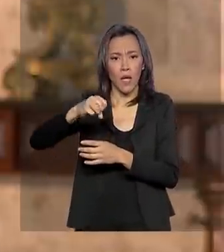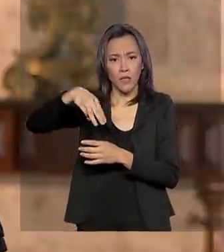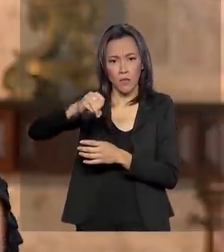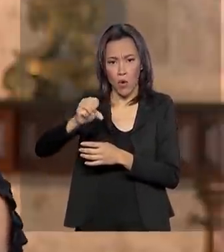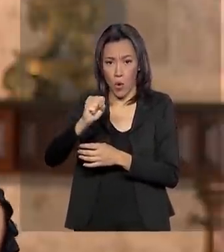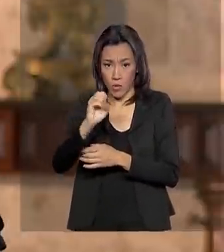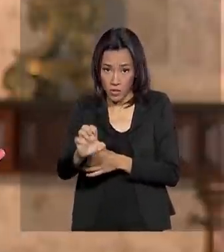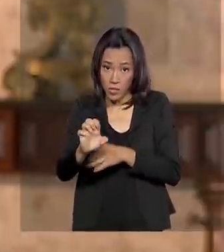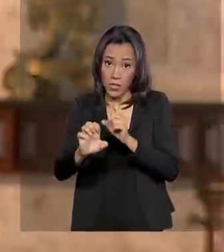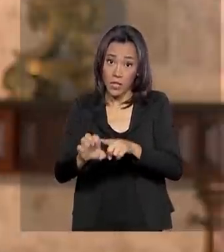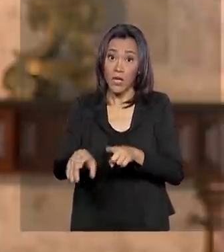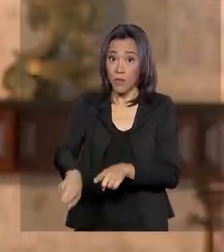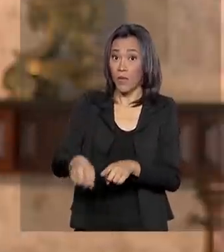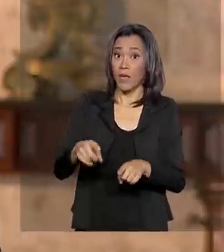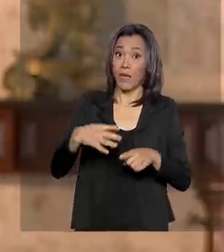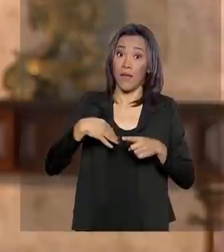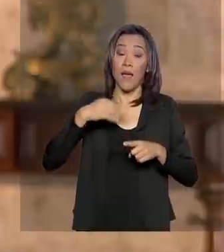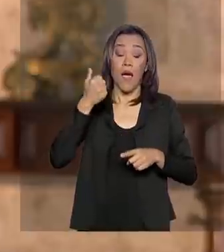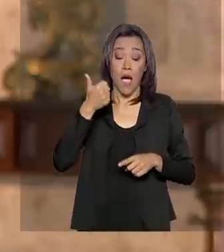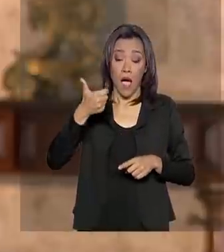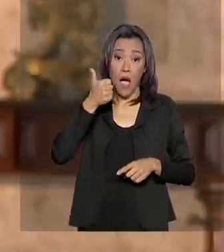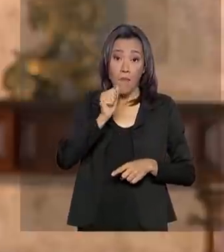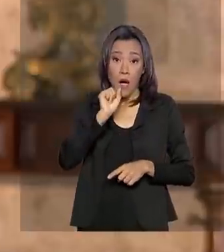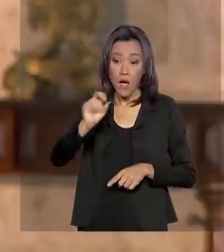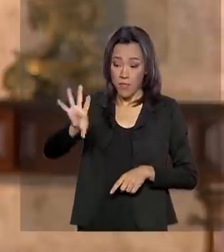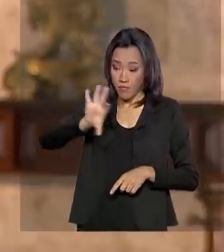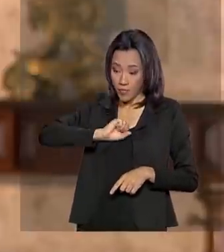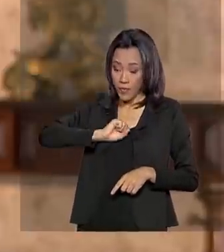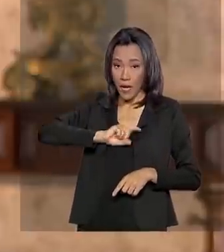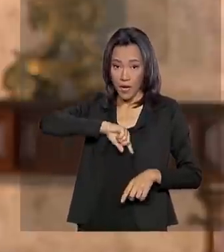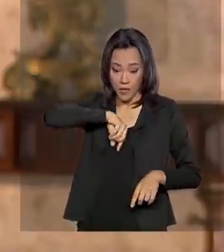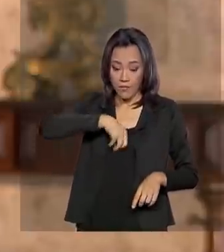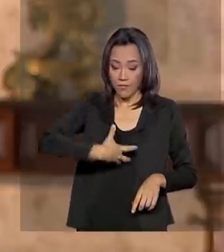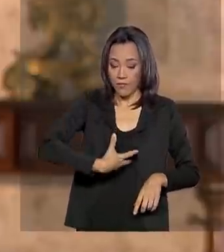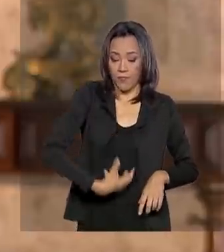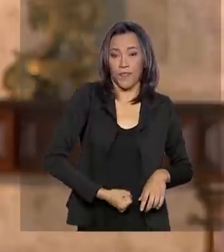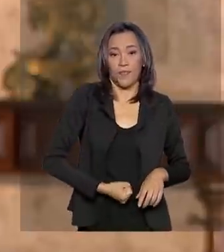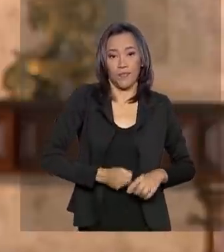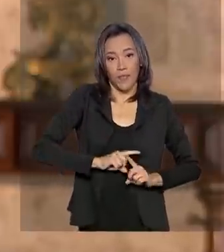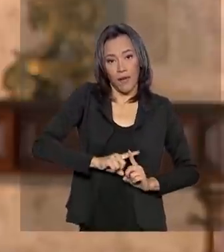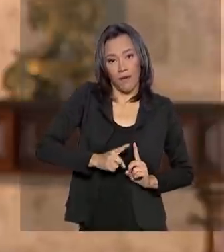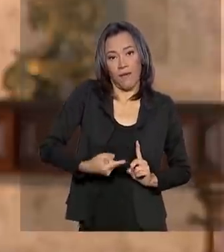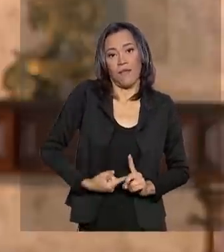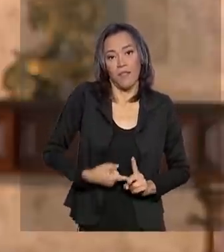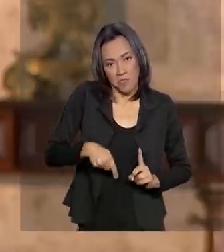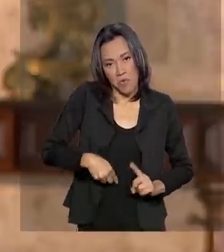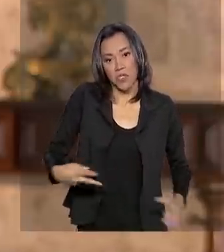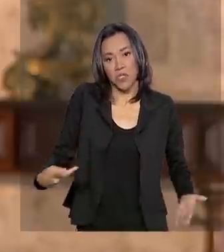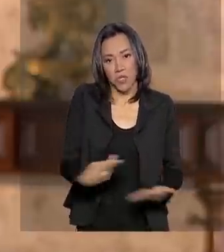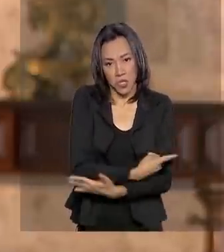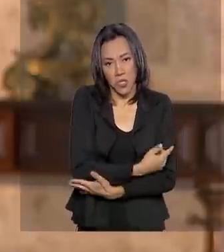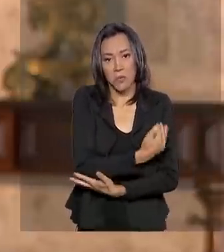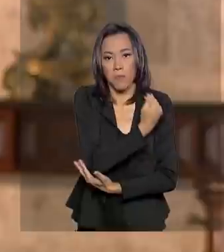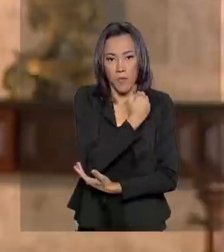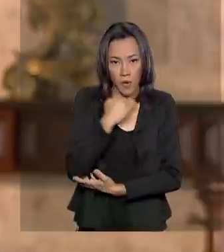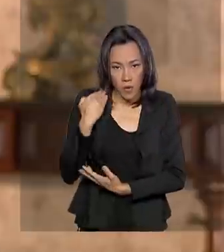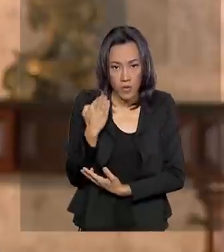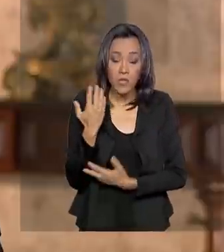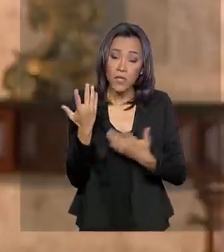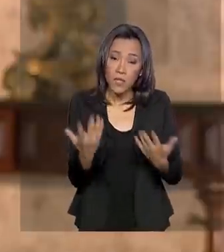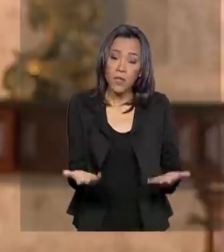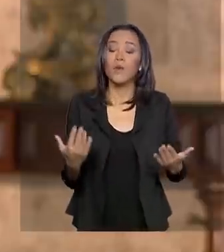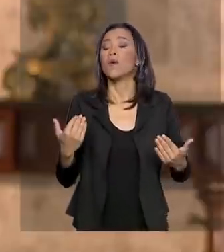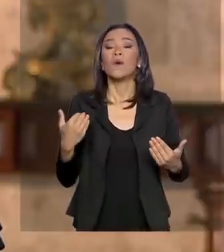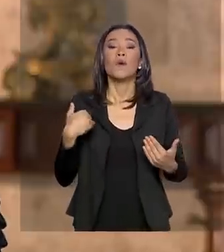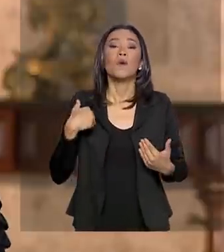gestação, passando da mãe para o filho e podendo deixar graves sequelas no bebê e até causar a morte. Então, essa decisão do Ministério da Saúde de